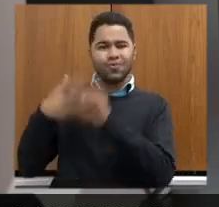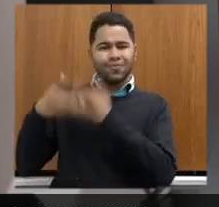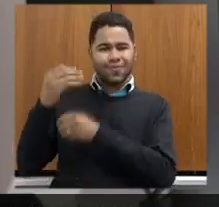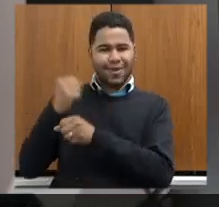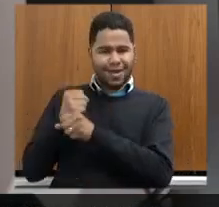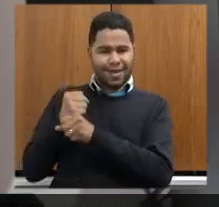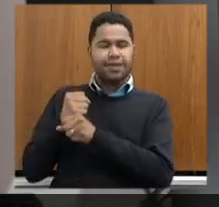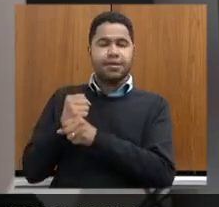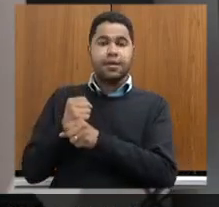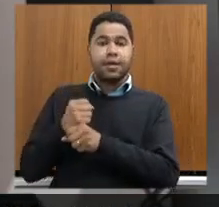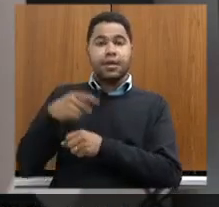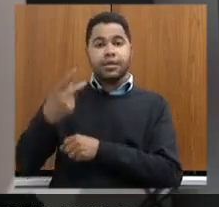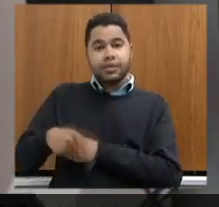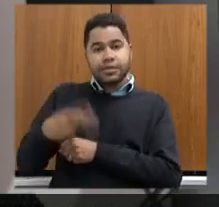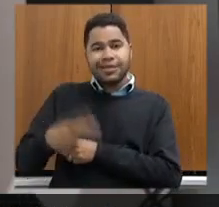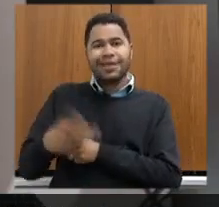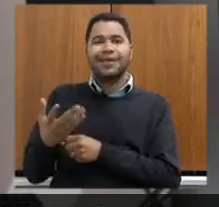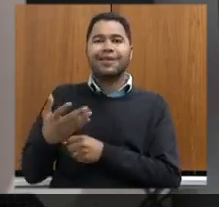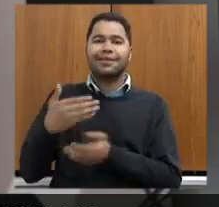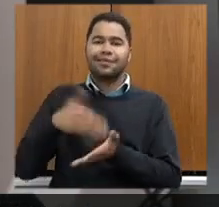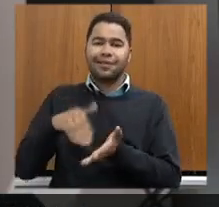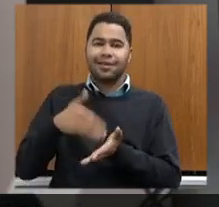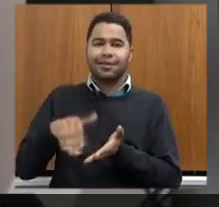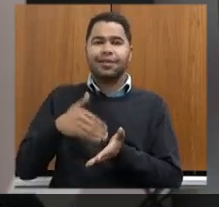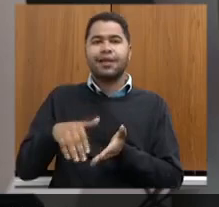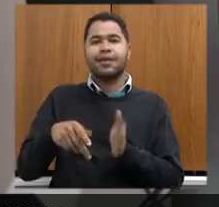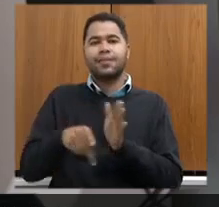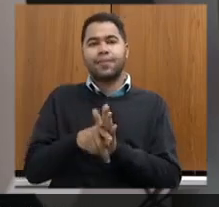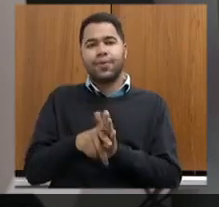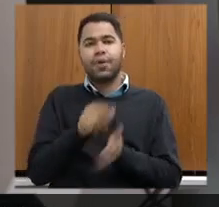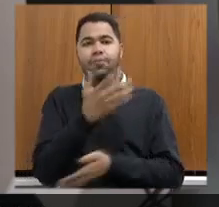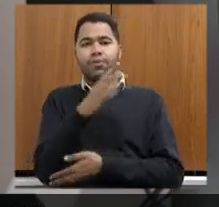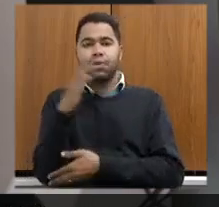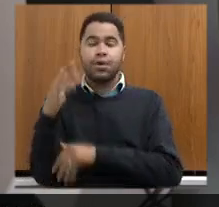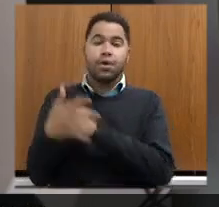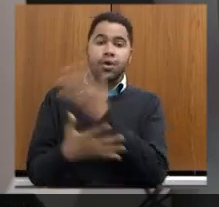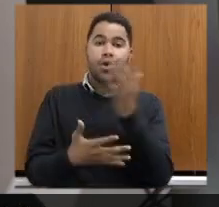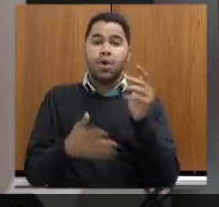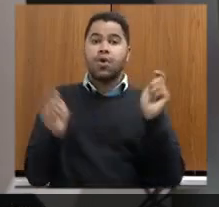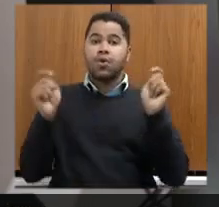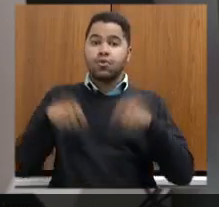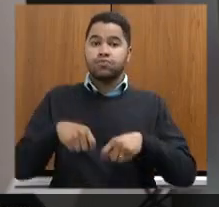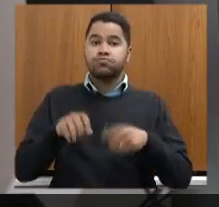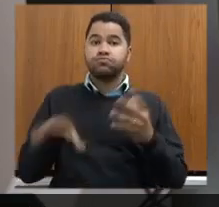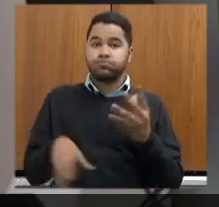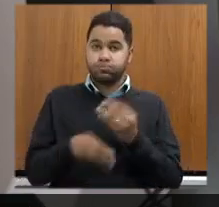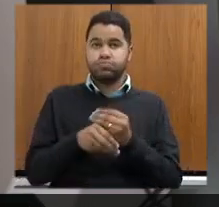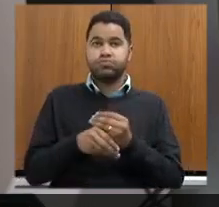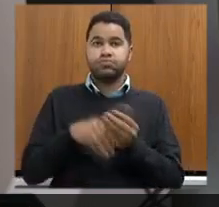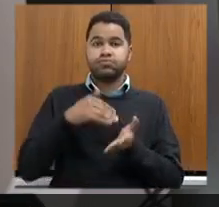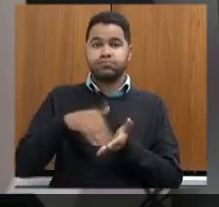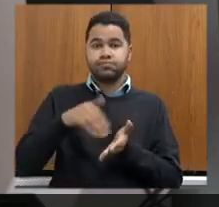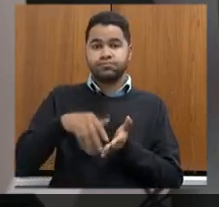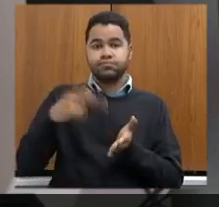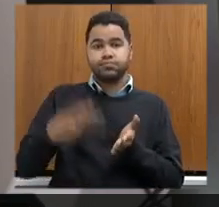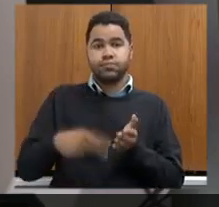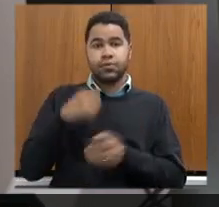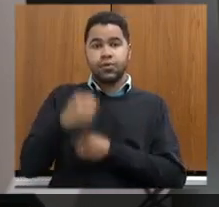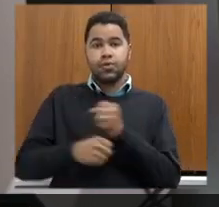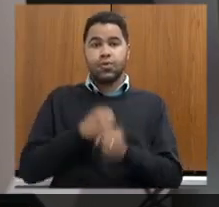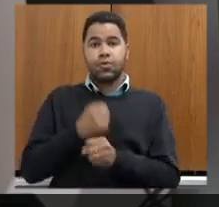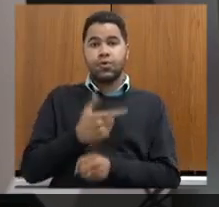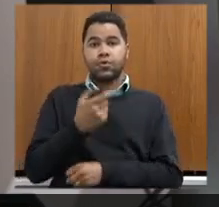na Secretaria de Estado de Meio Ambiente, a agenda da fauna doméstica, uma competência também atribuída a essa secretaria a partir do ano de